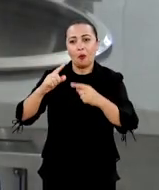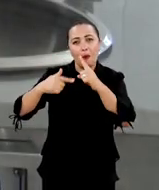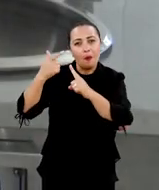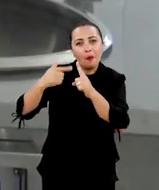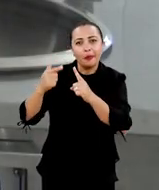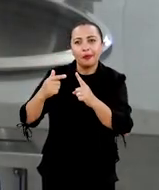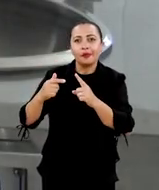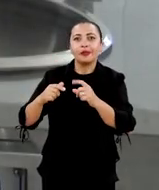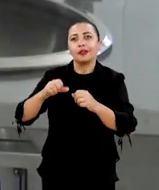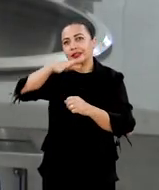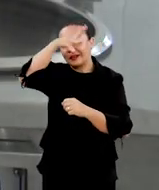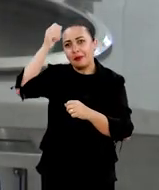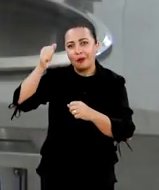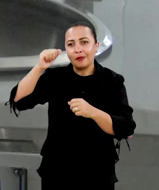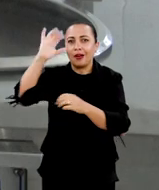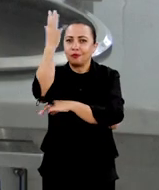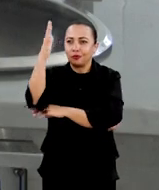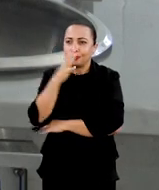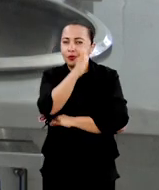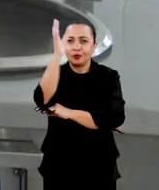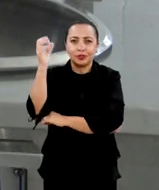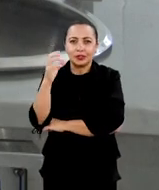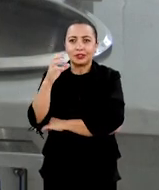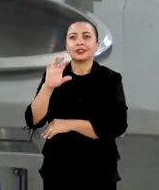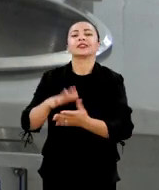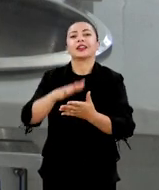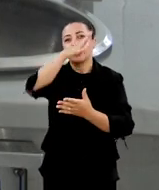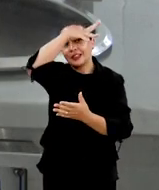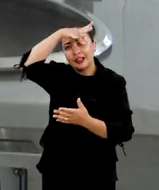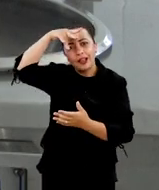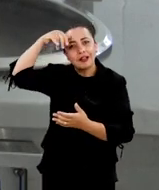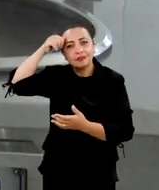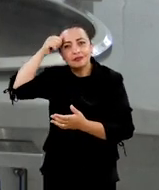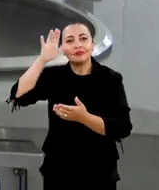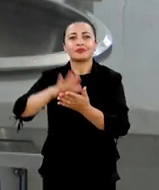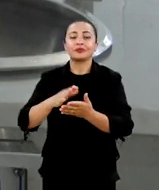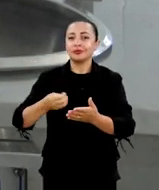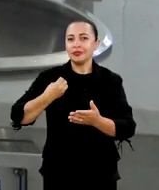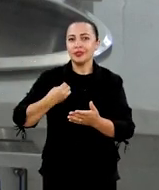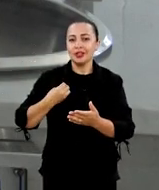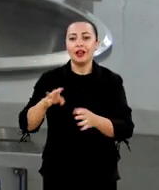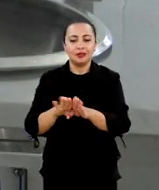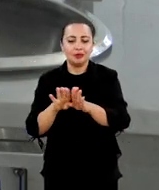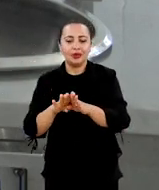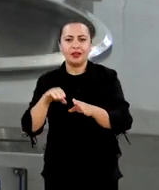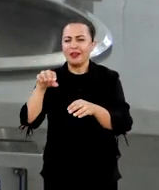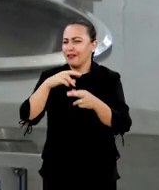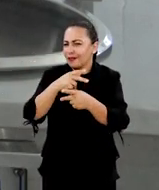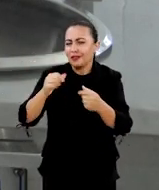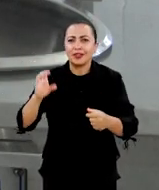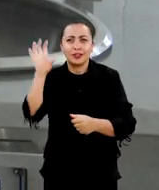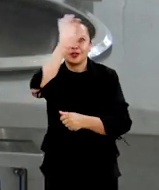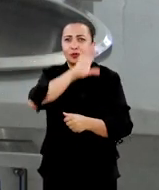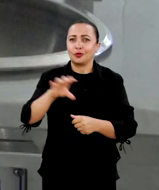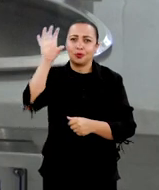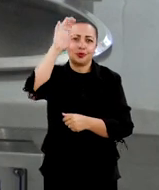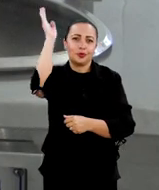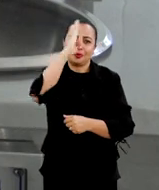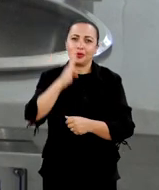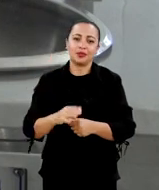utilizando o produto da Mata Atlântica, que é nativo da floresta amazônica, que está presente em diversas